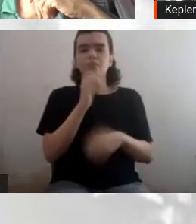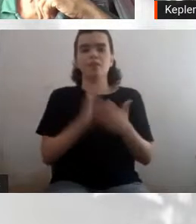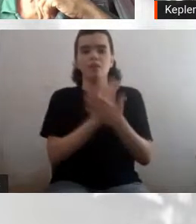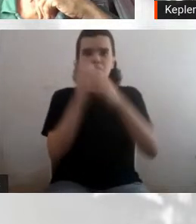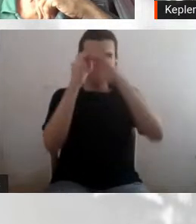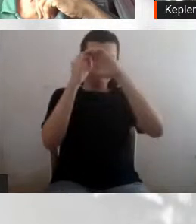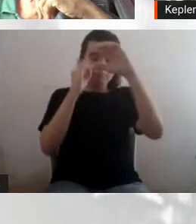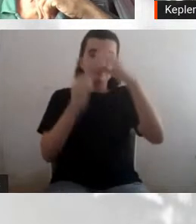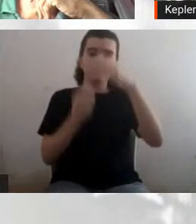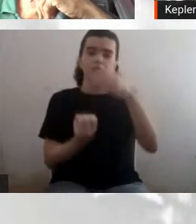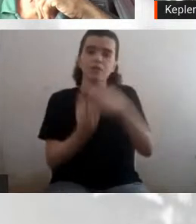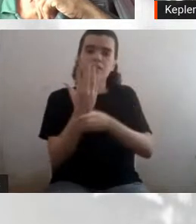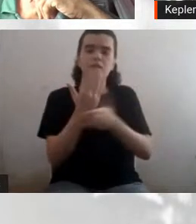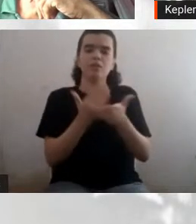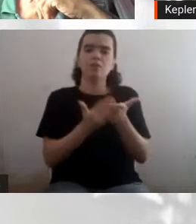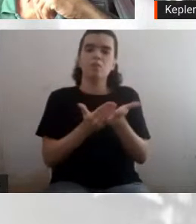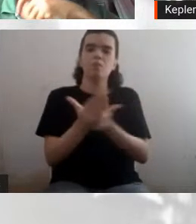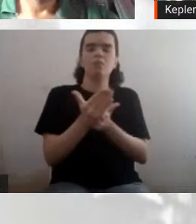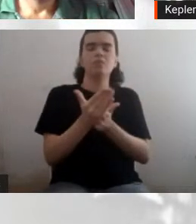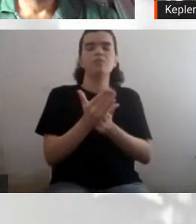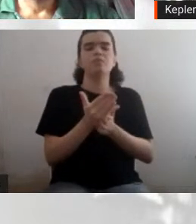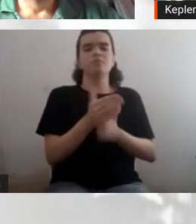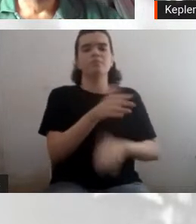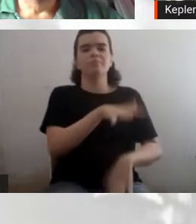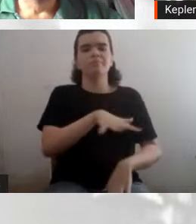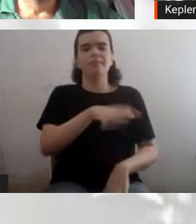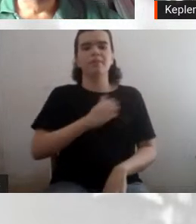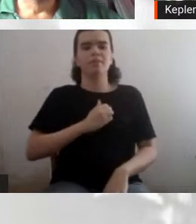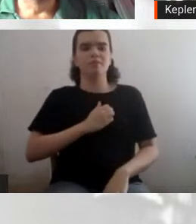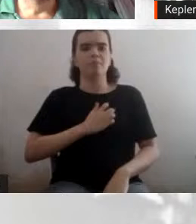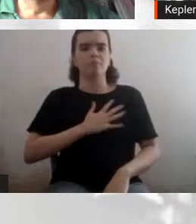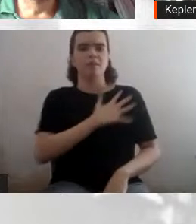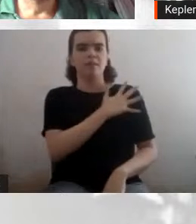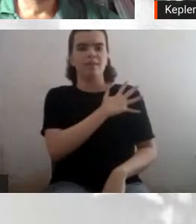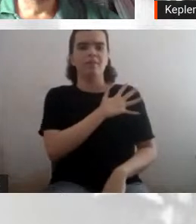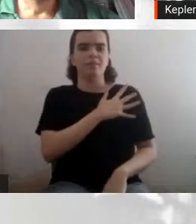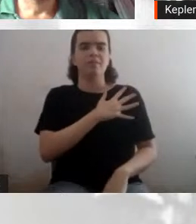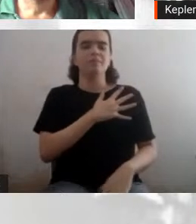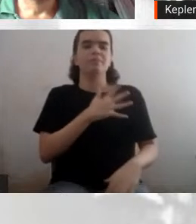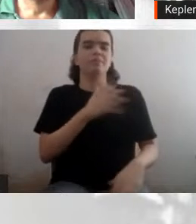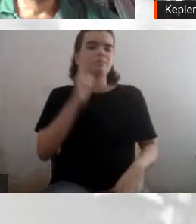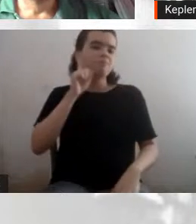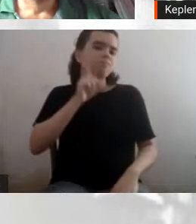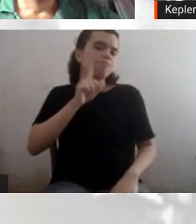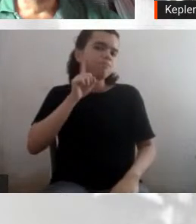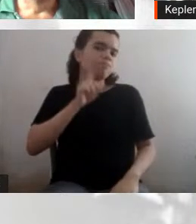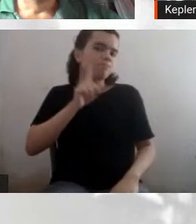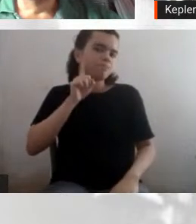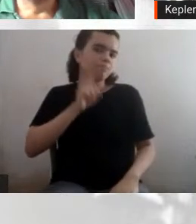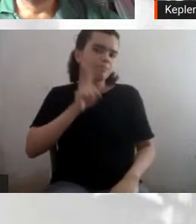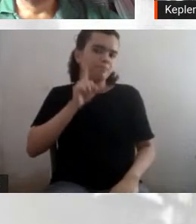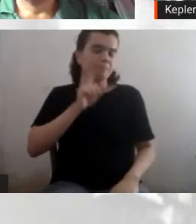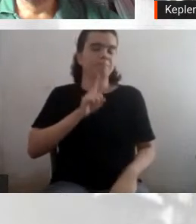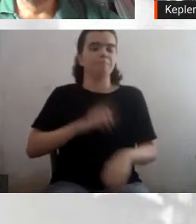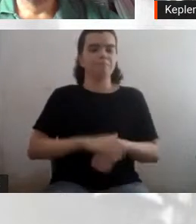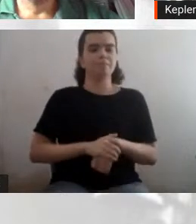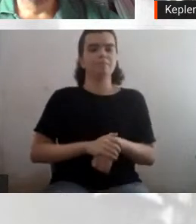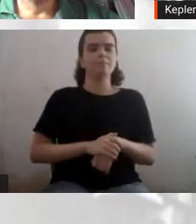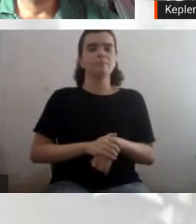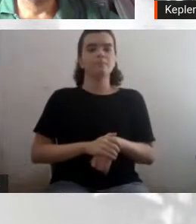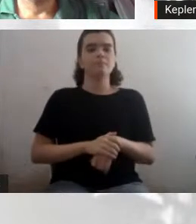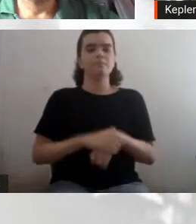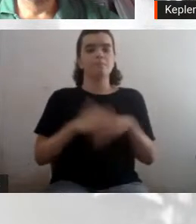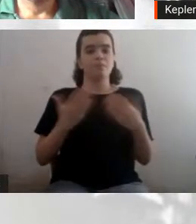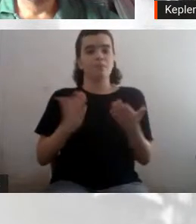exemplo, os detectores, né? E, então, existe interesse por parte de